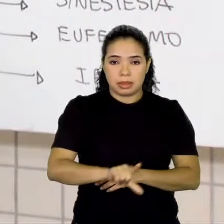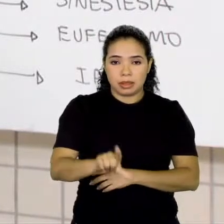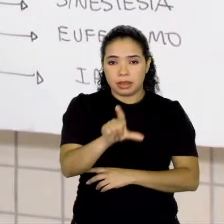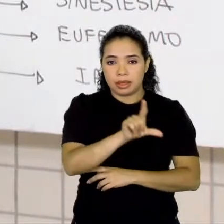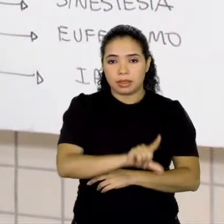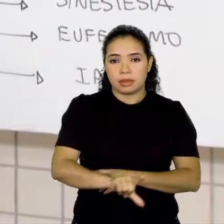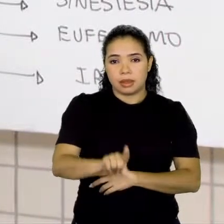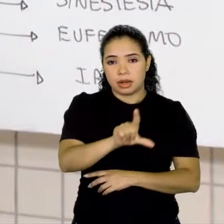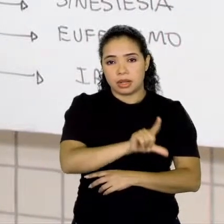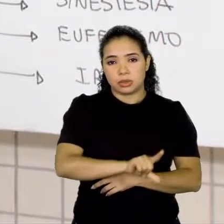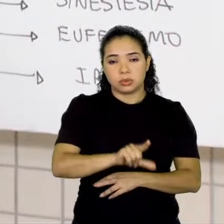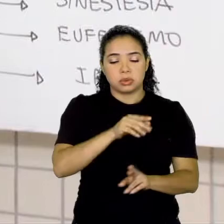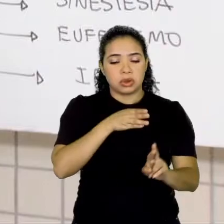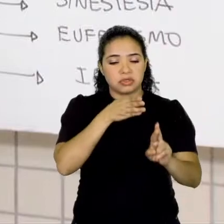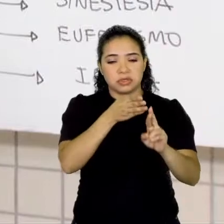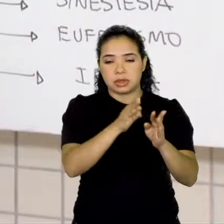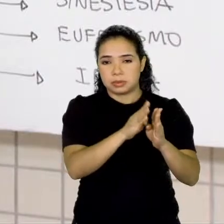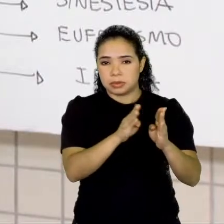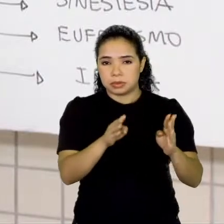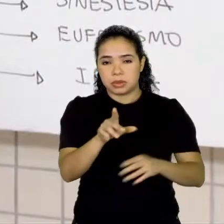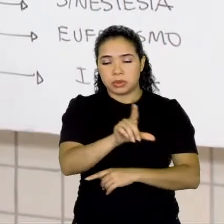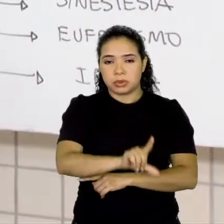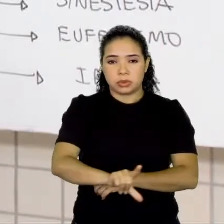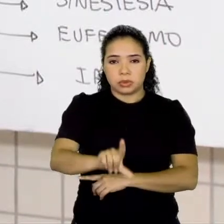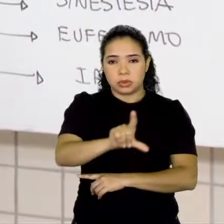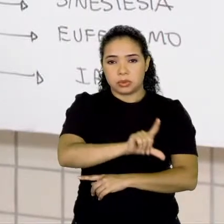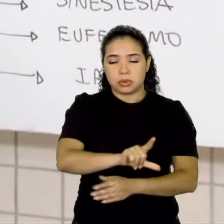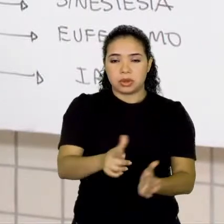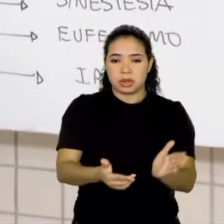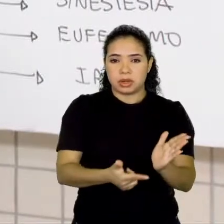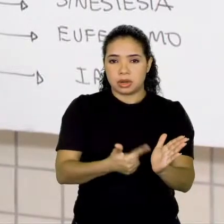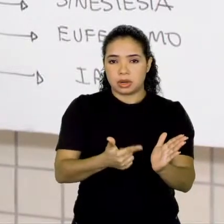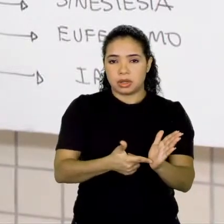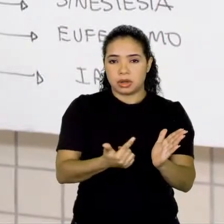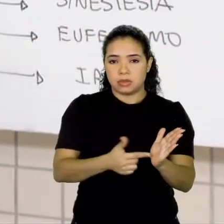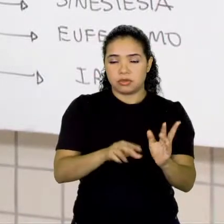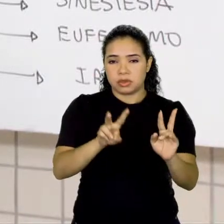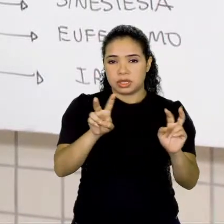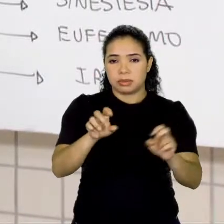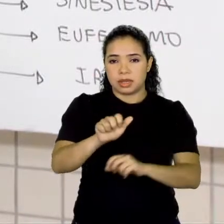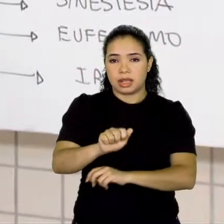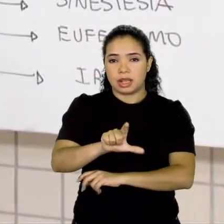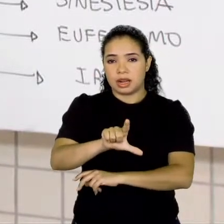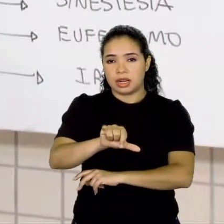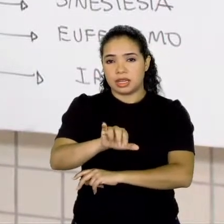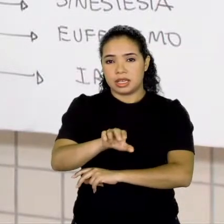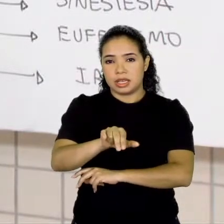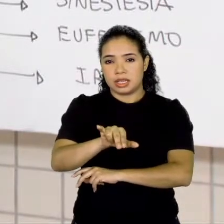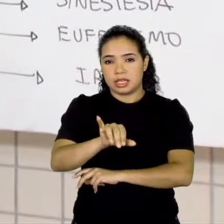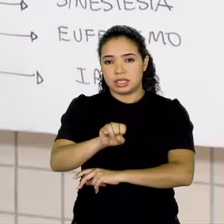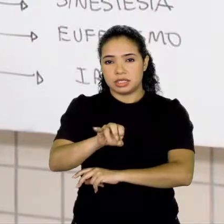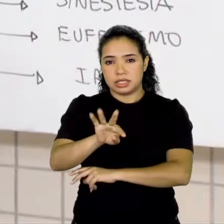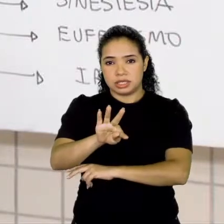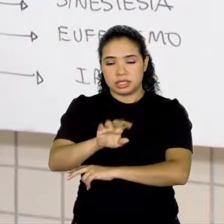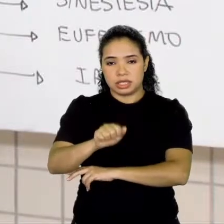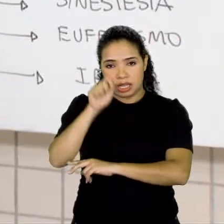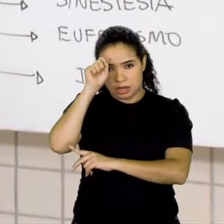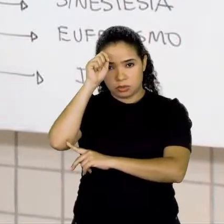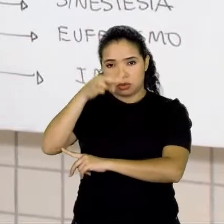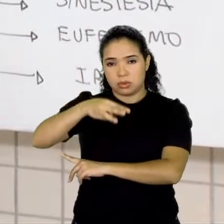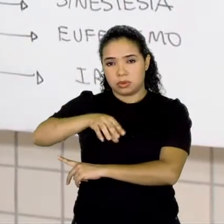quinzena, que é o livro Alienista, do grande escritor Machado de Assis.